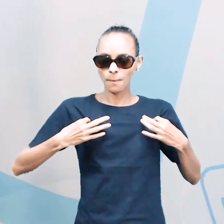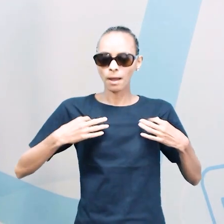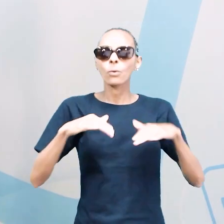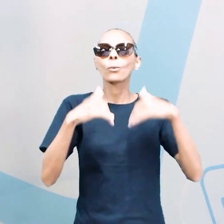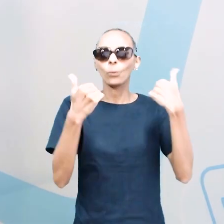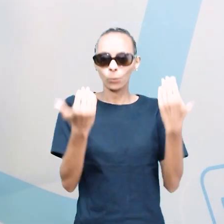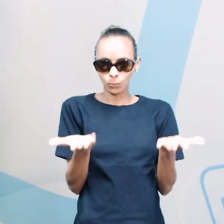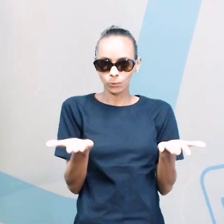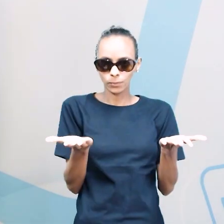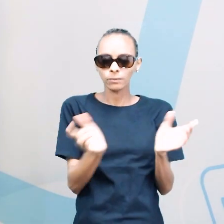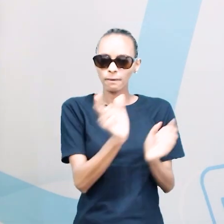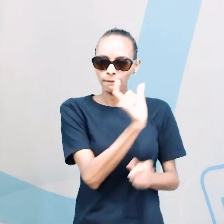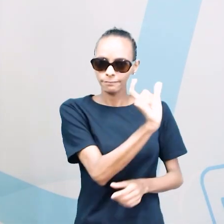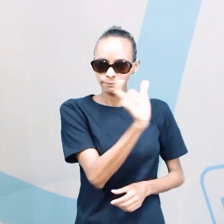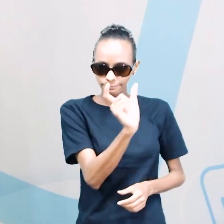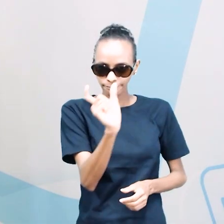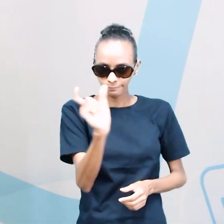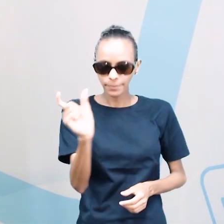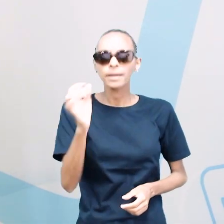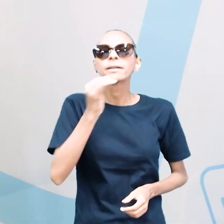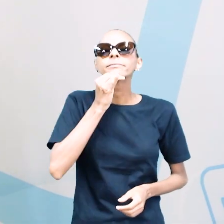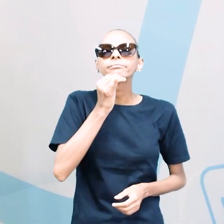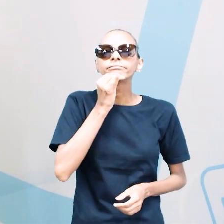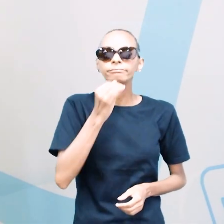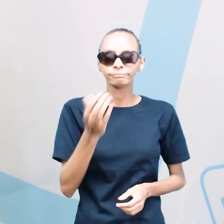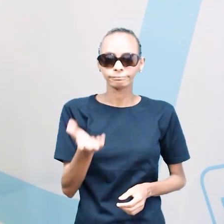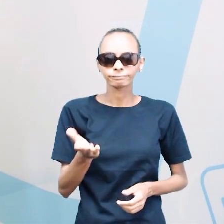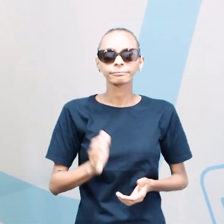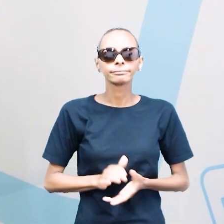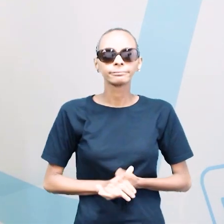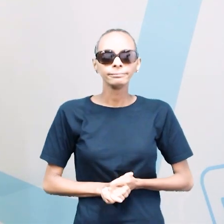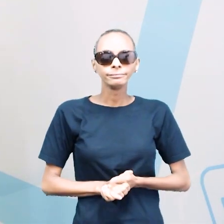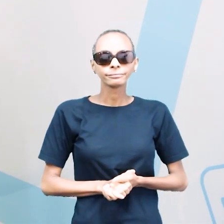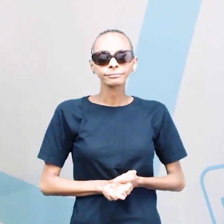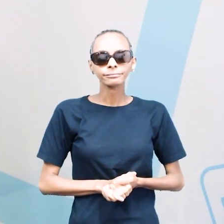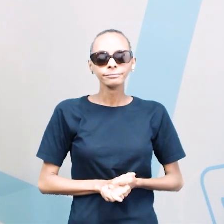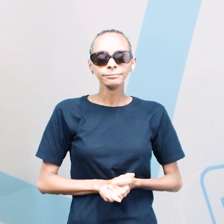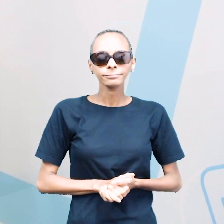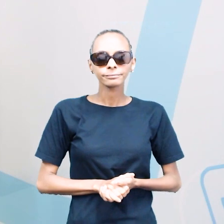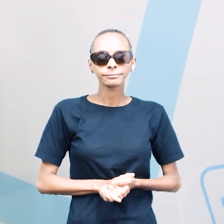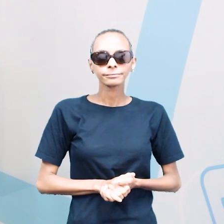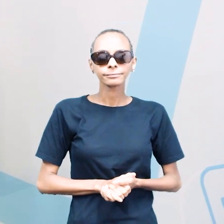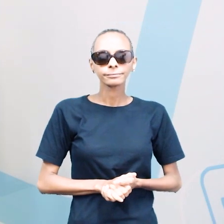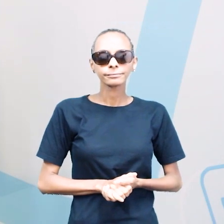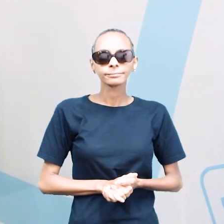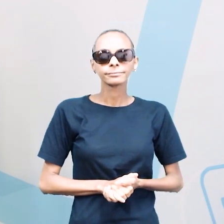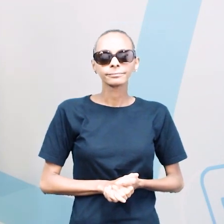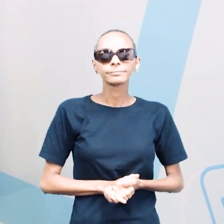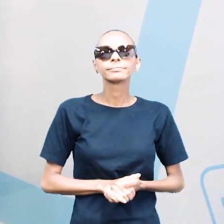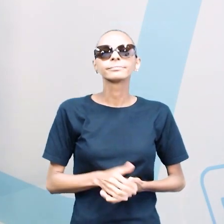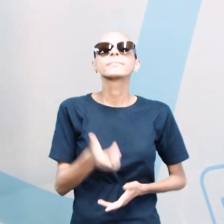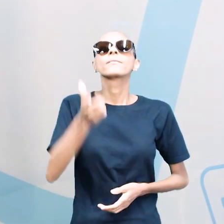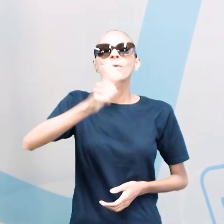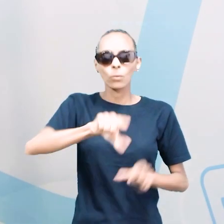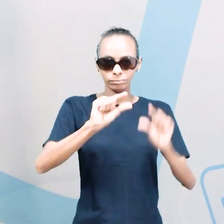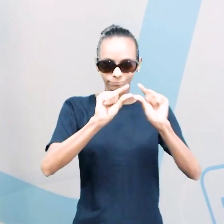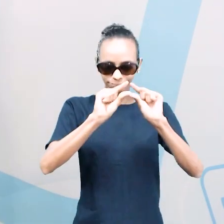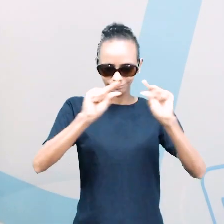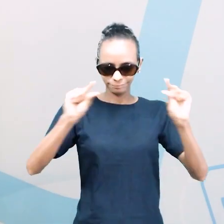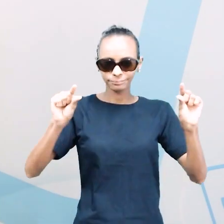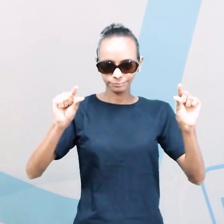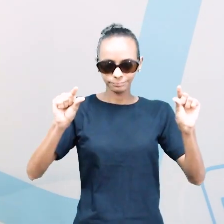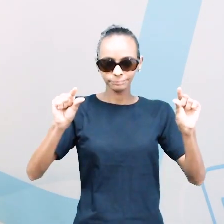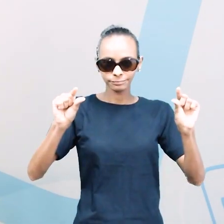de roupa. Como a gente tem aqui o exemplo, purple silk t-shirt. A próxima frase